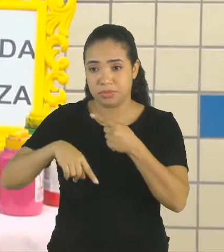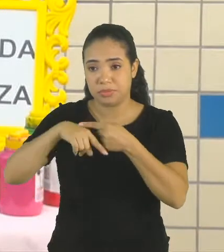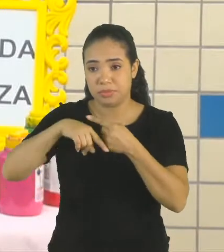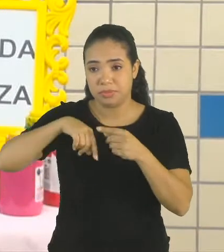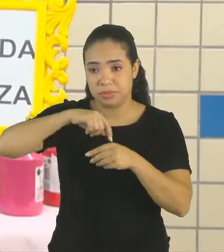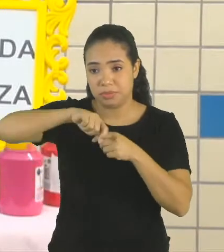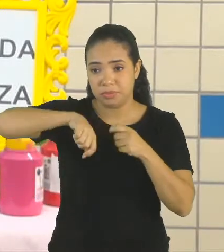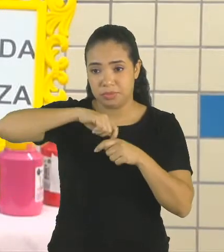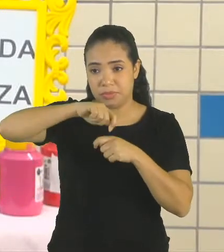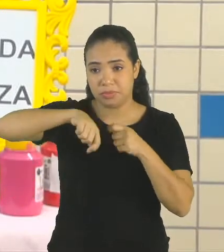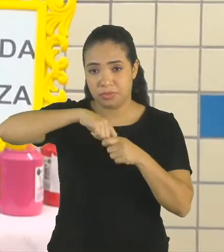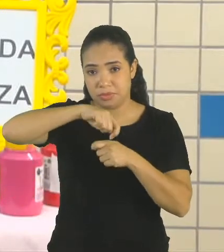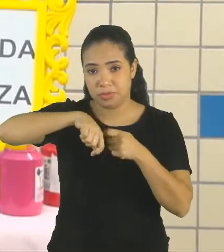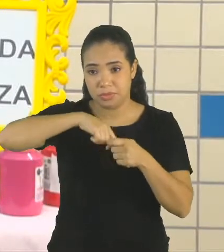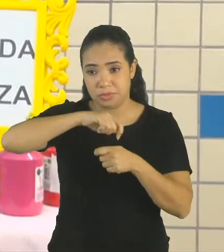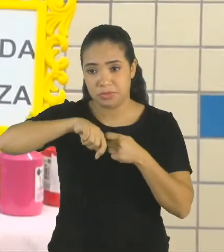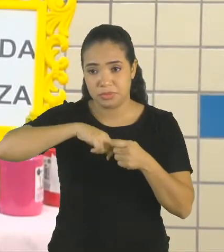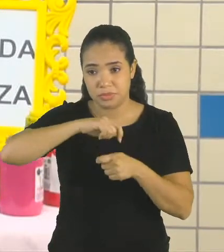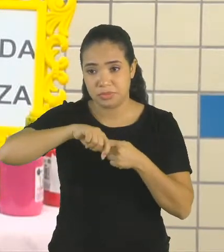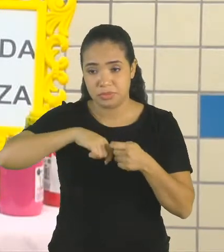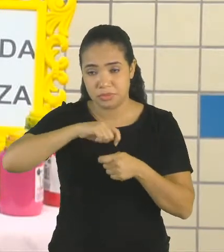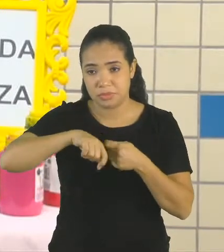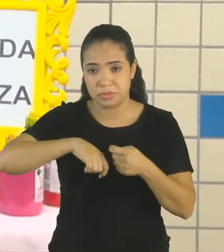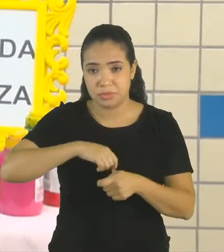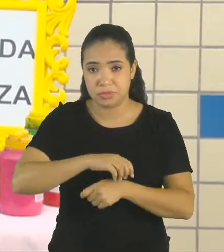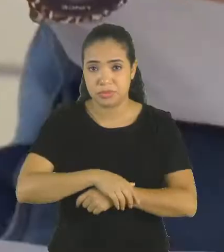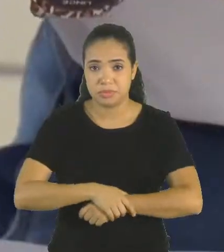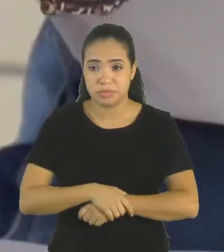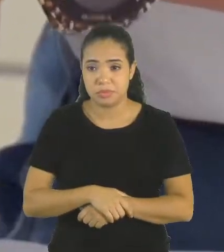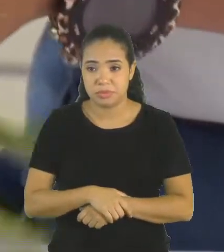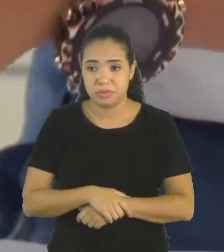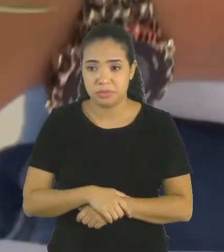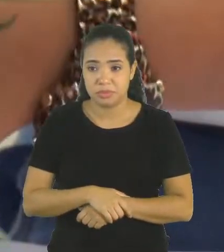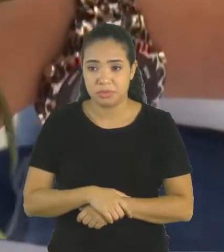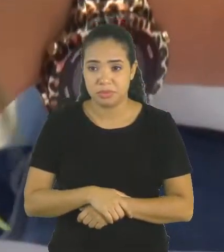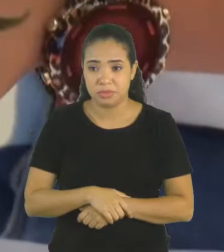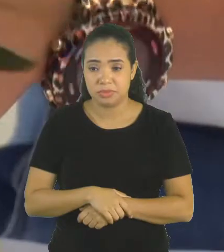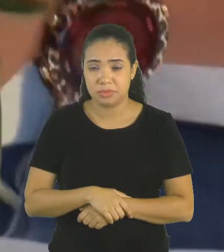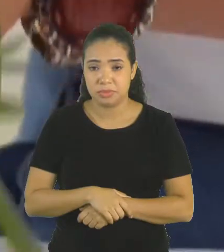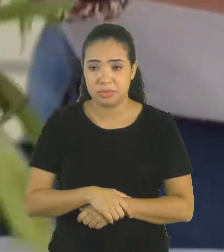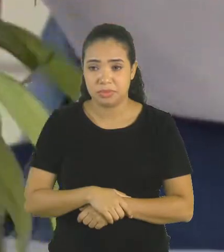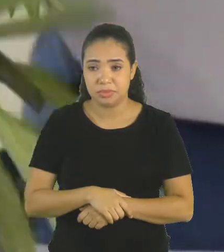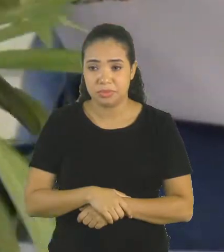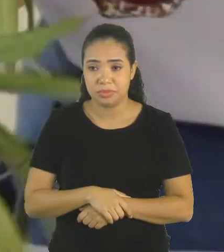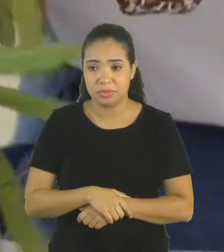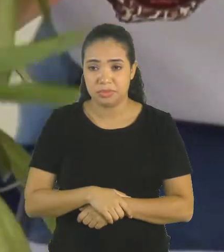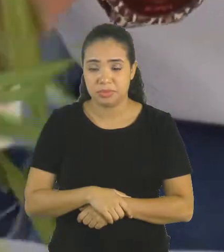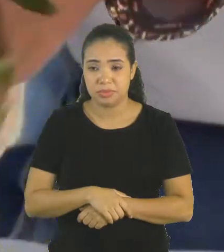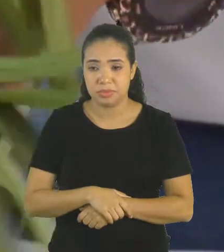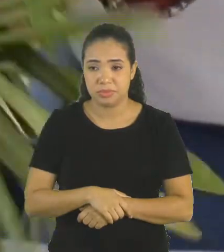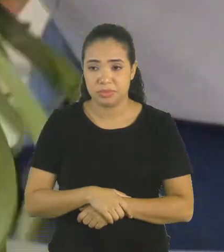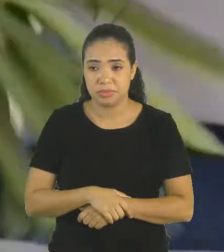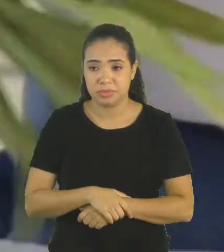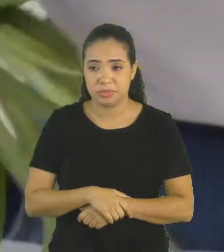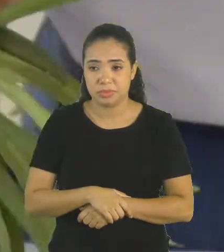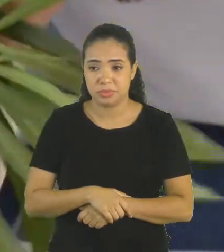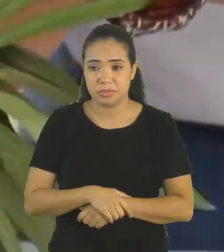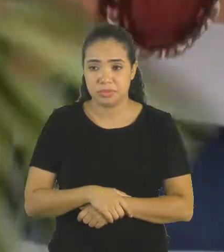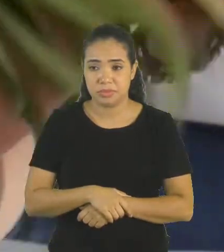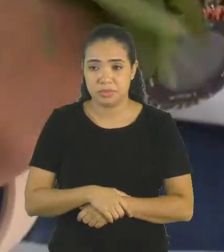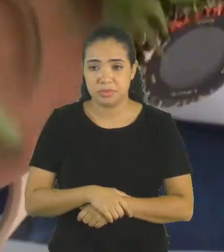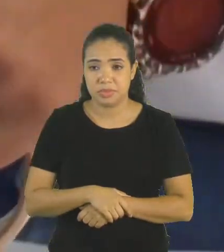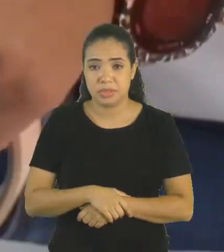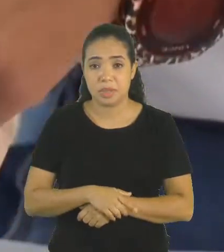fita e no graveto de forma que ele fique bem